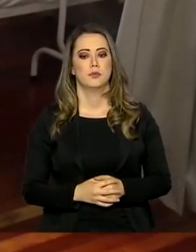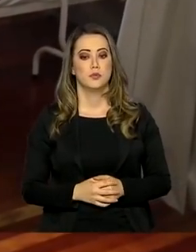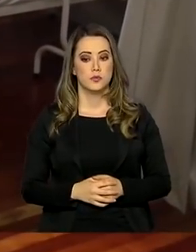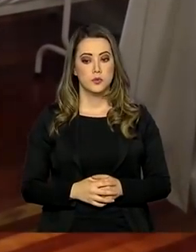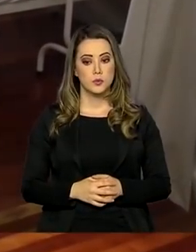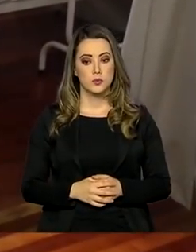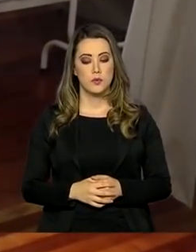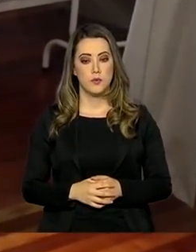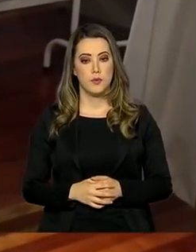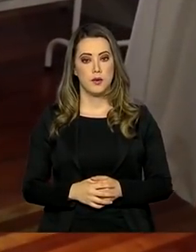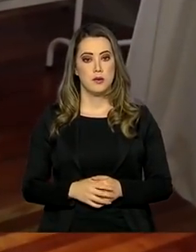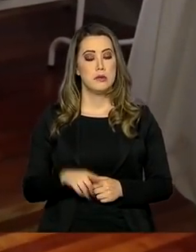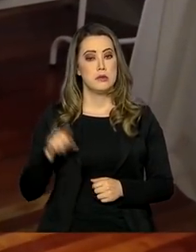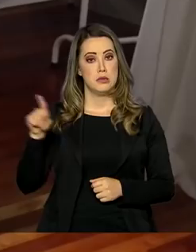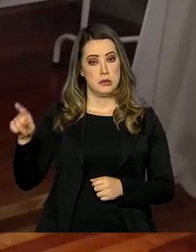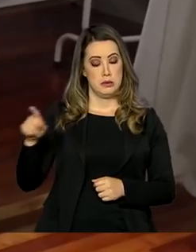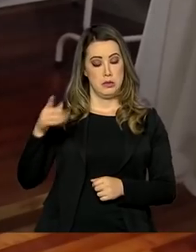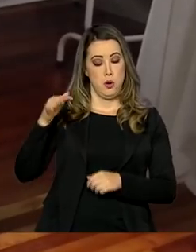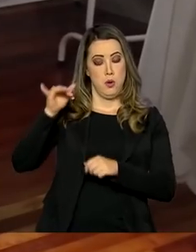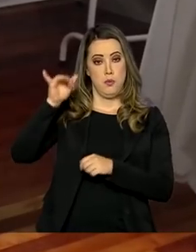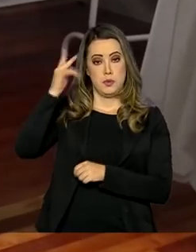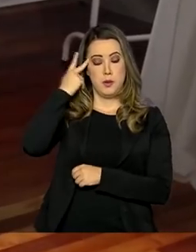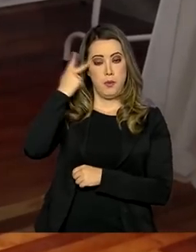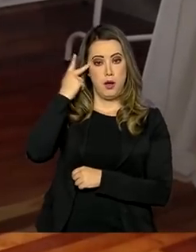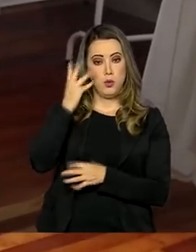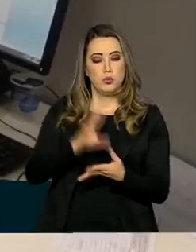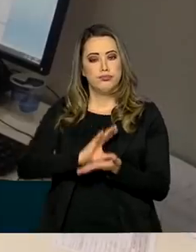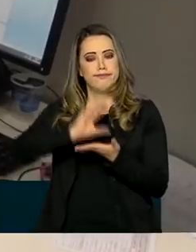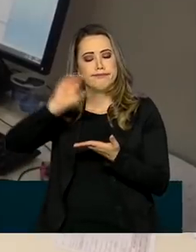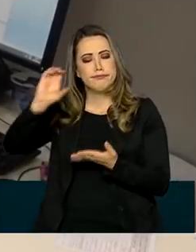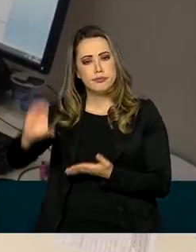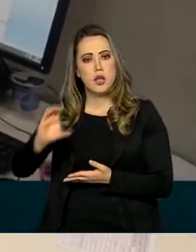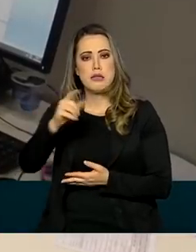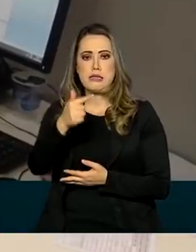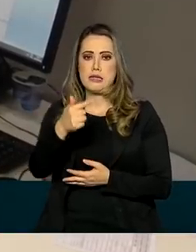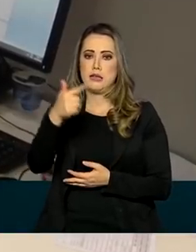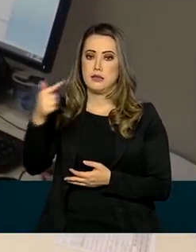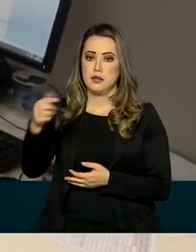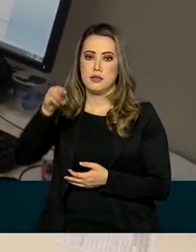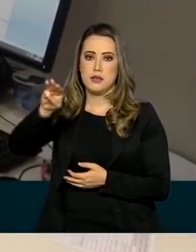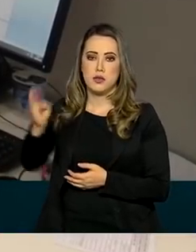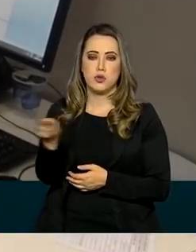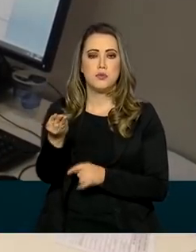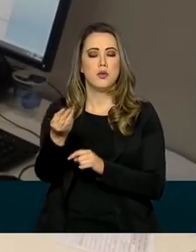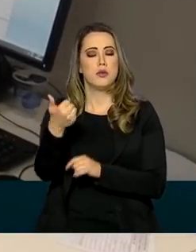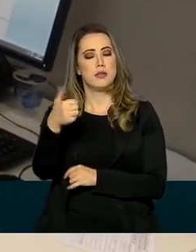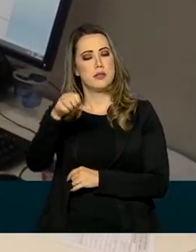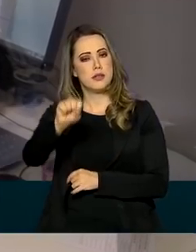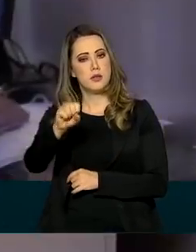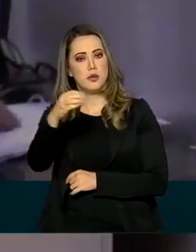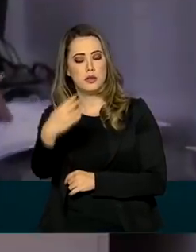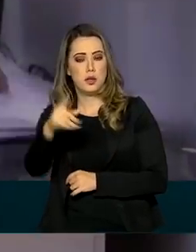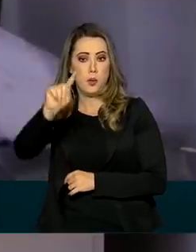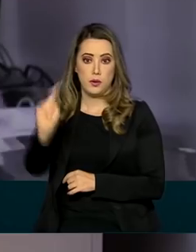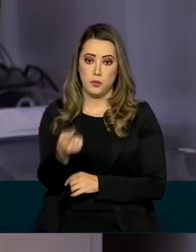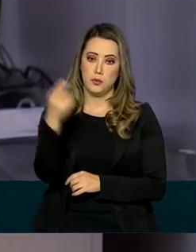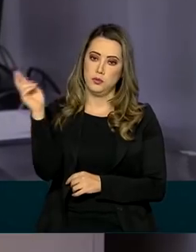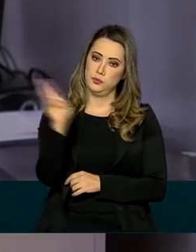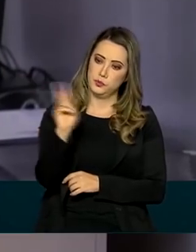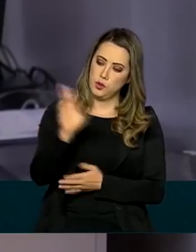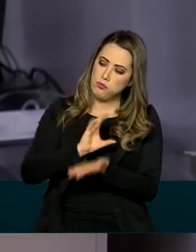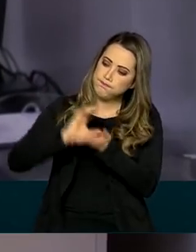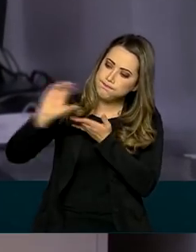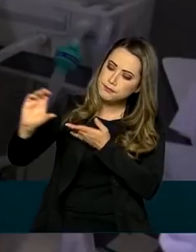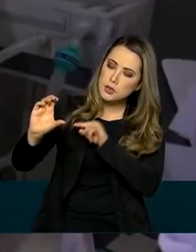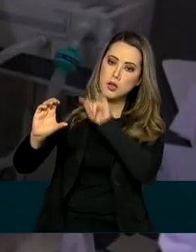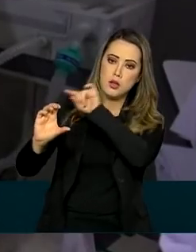Para o estado de São Paulo, foi destinado um total de R 77.184.000. Os recursos vão